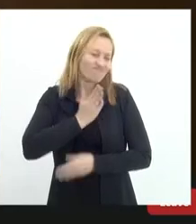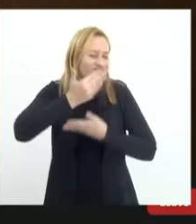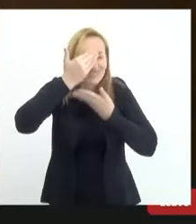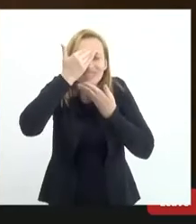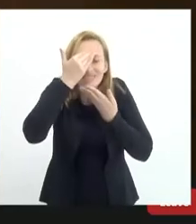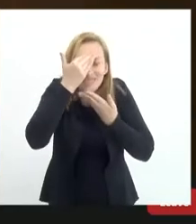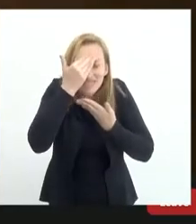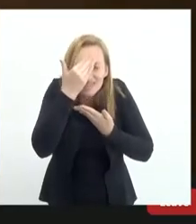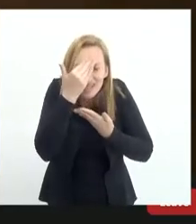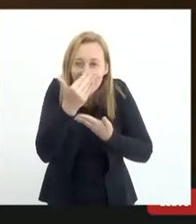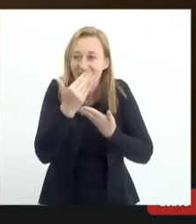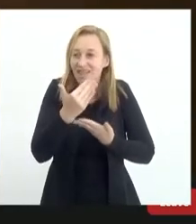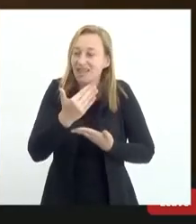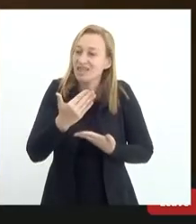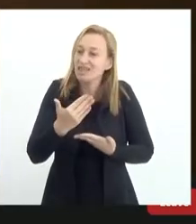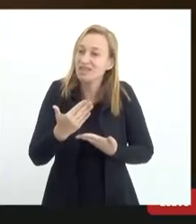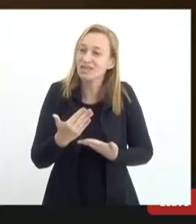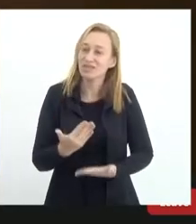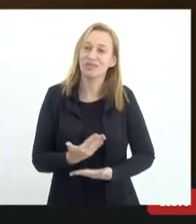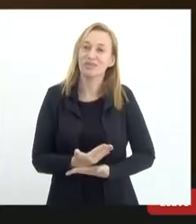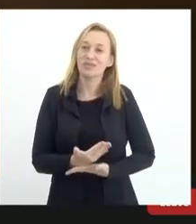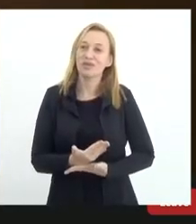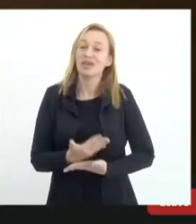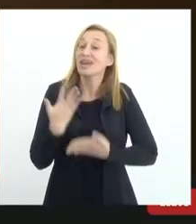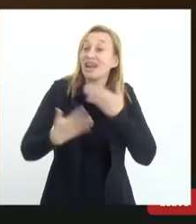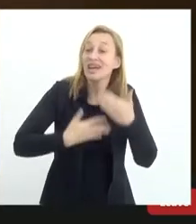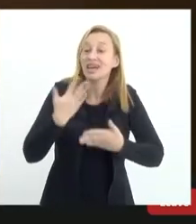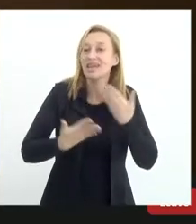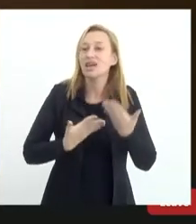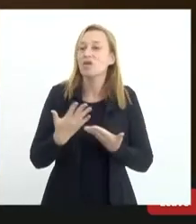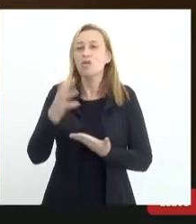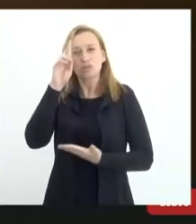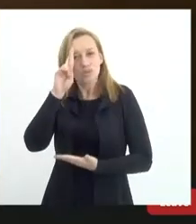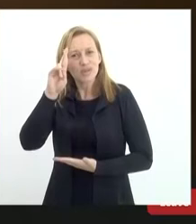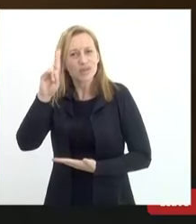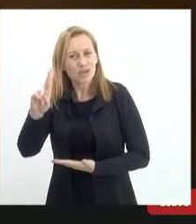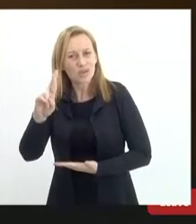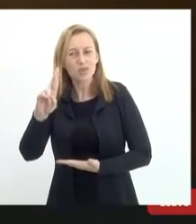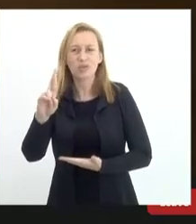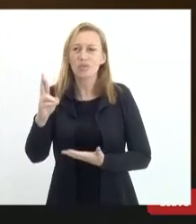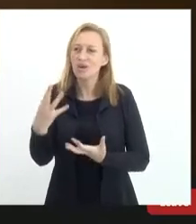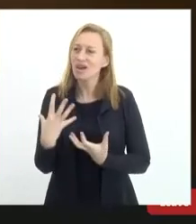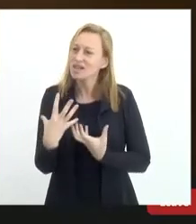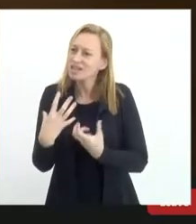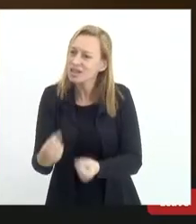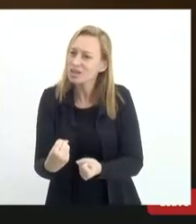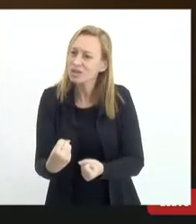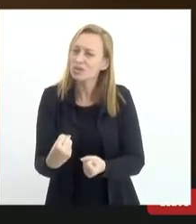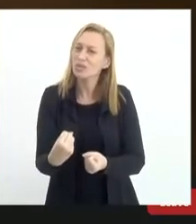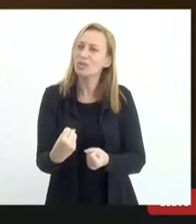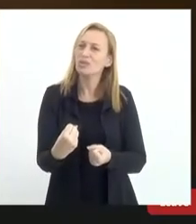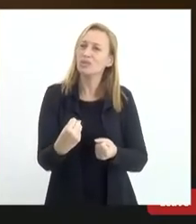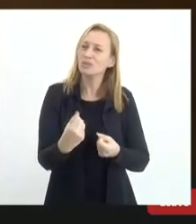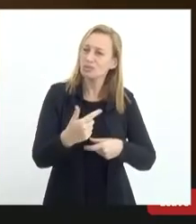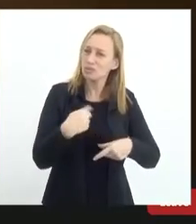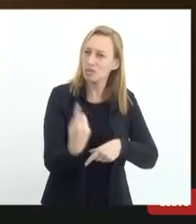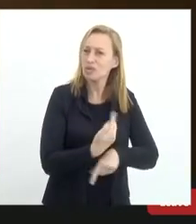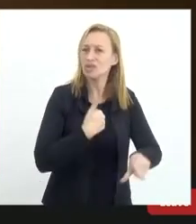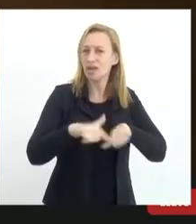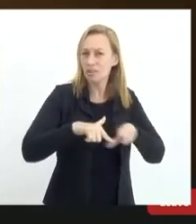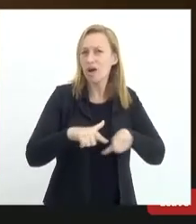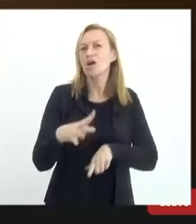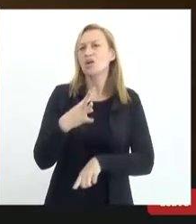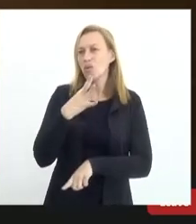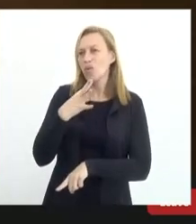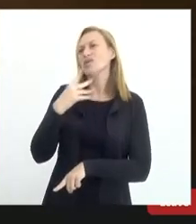quando o senhor abraçou essa causa e conheço a seriedade e a honestidade que o senhor